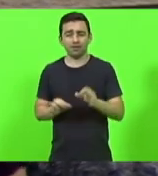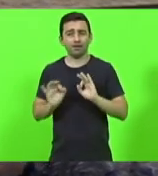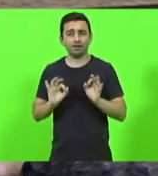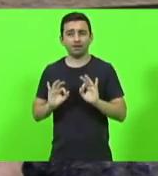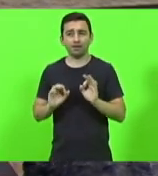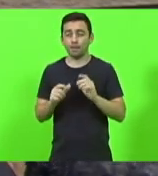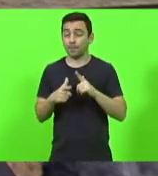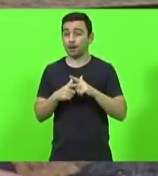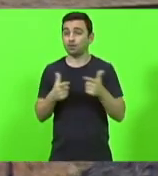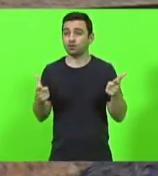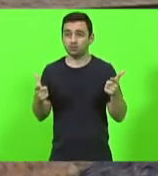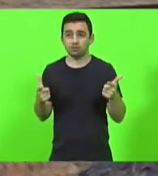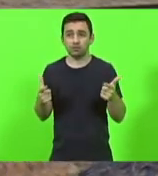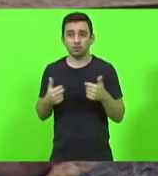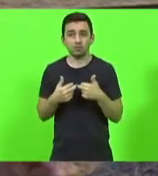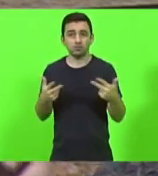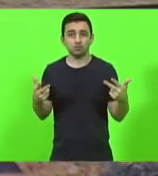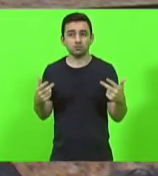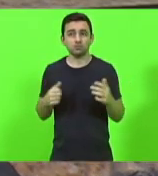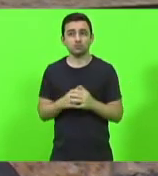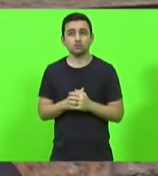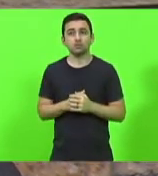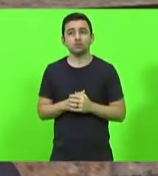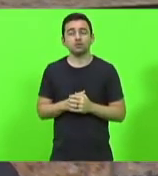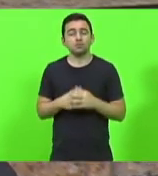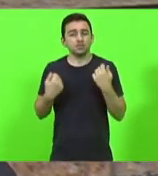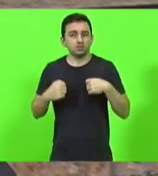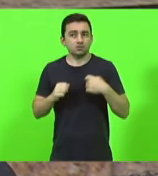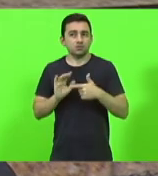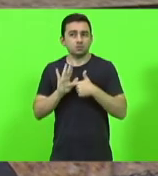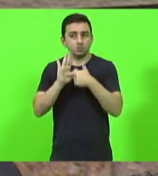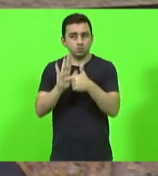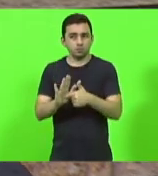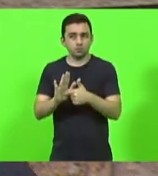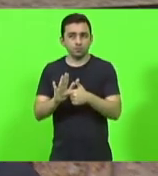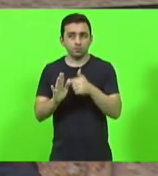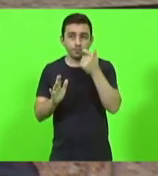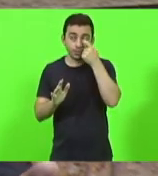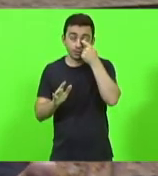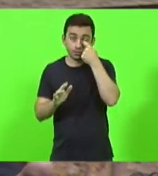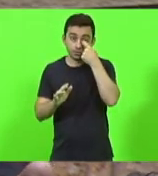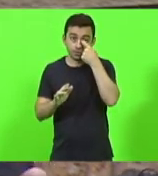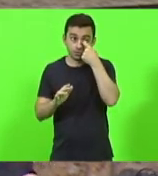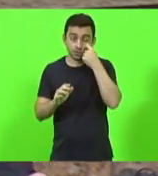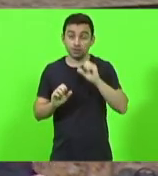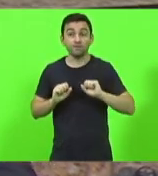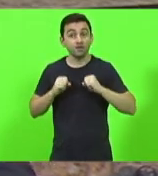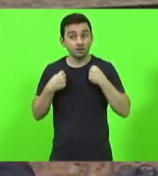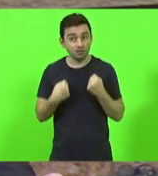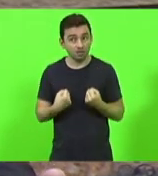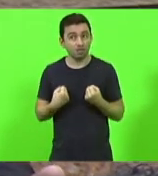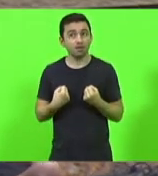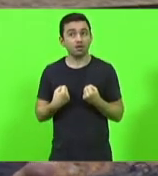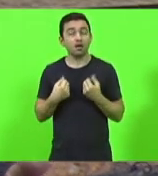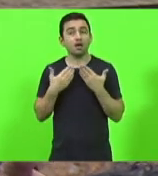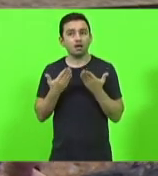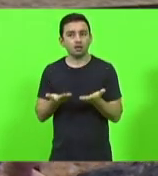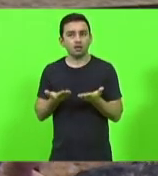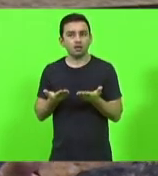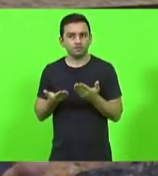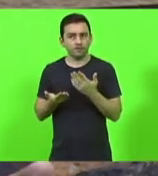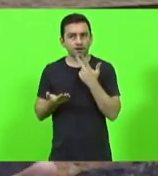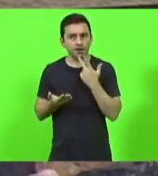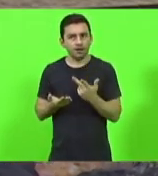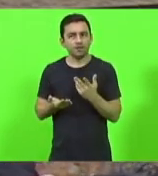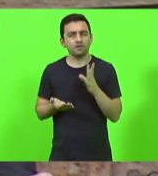Grande parte disso aí. Isso aí tem que ser dito isso. E a diferença, e para poder defender uma situação daquilo que a gente fala de realmente